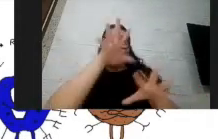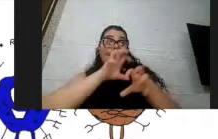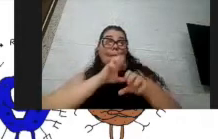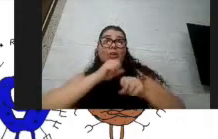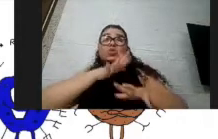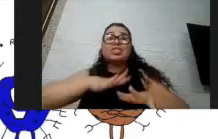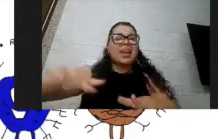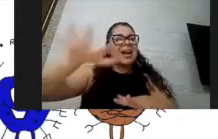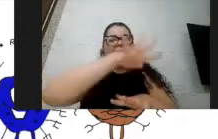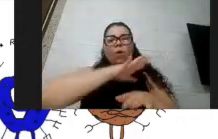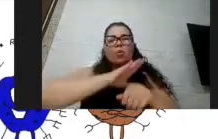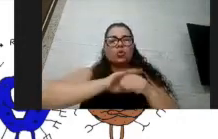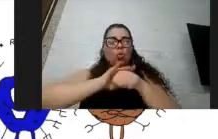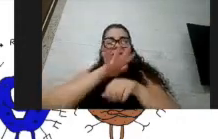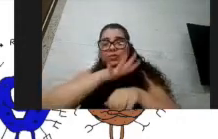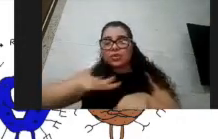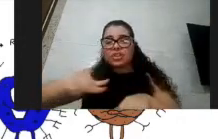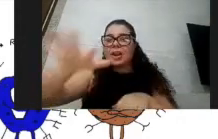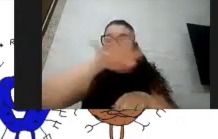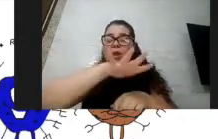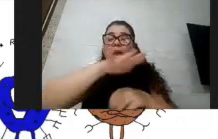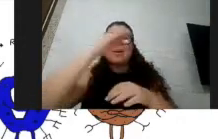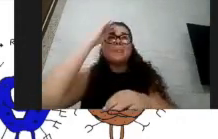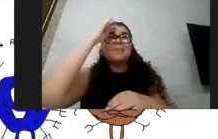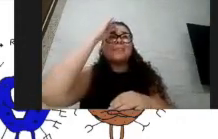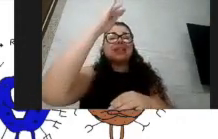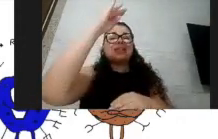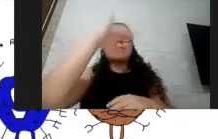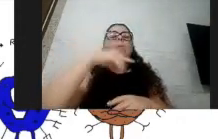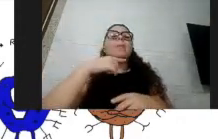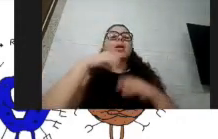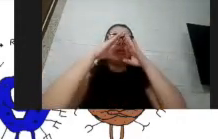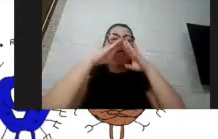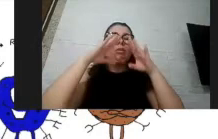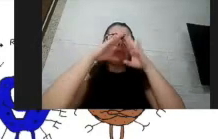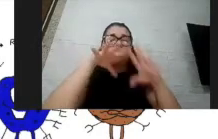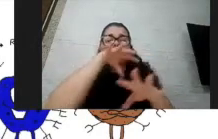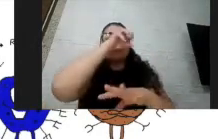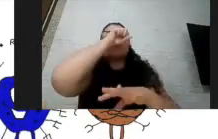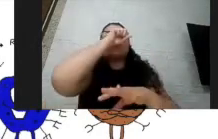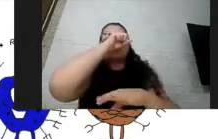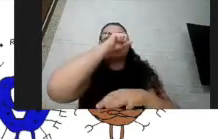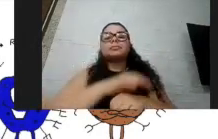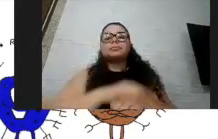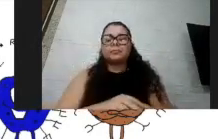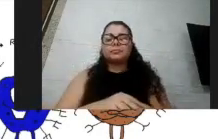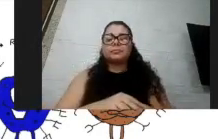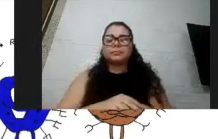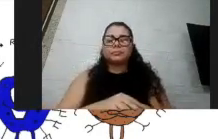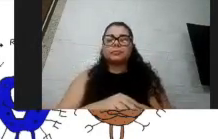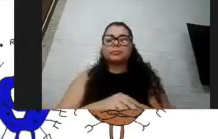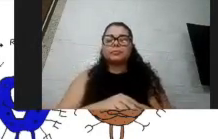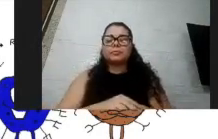principalmente infecções respiratórias, então é bem conhecido a maior susceptibilidade